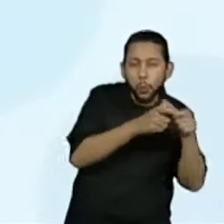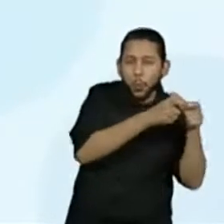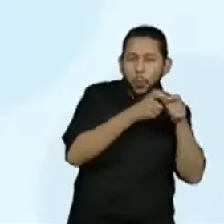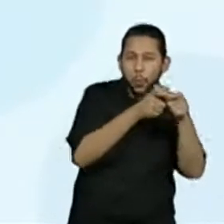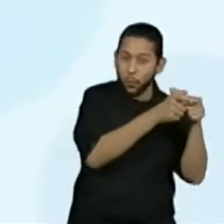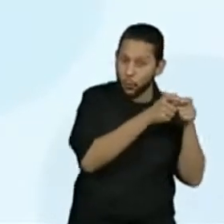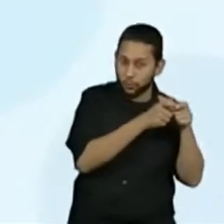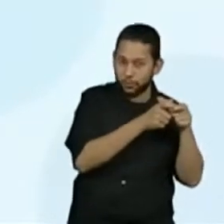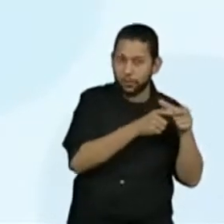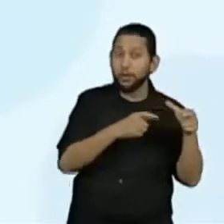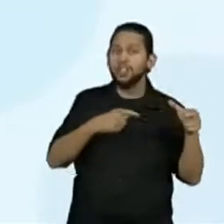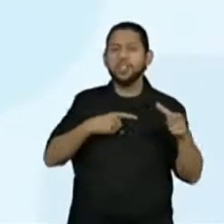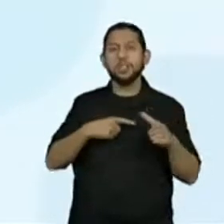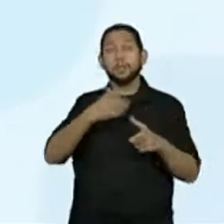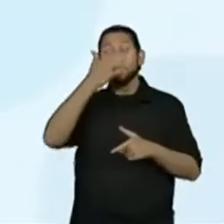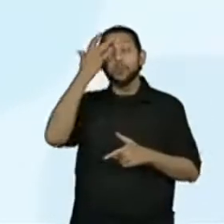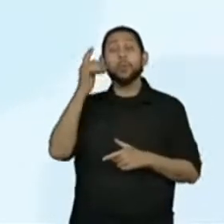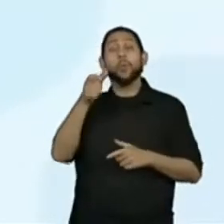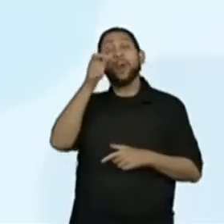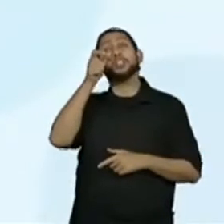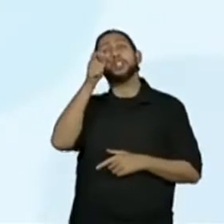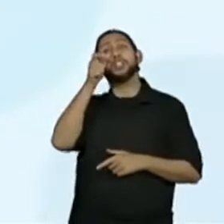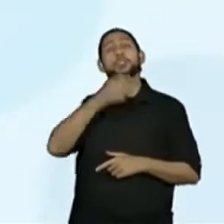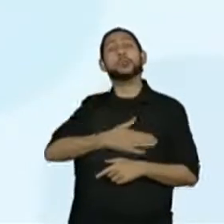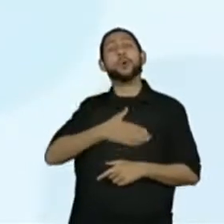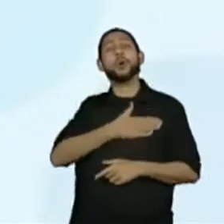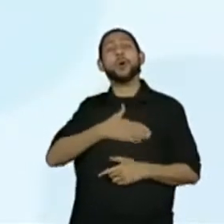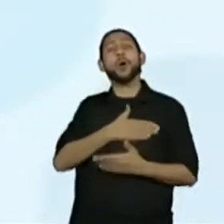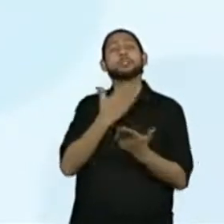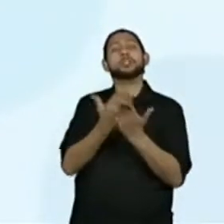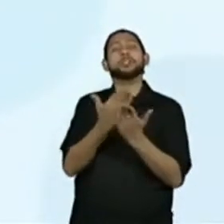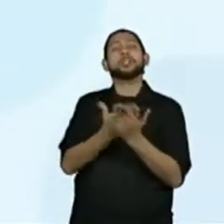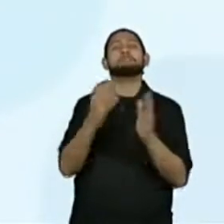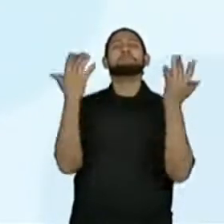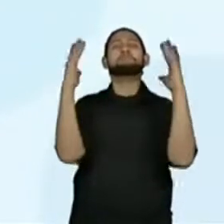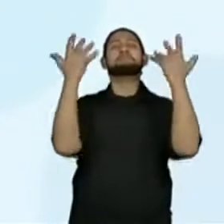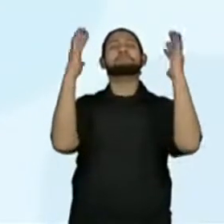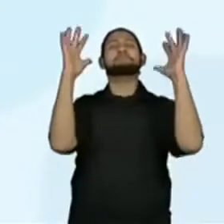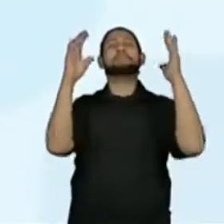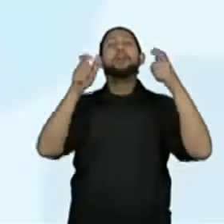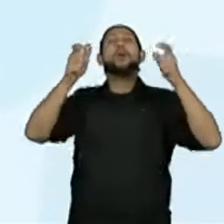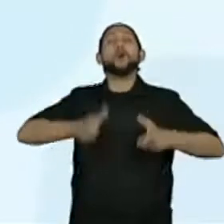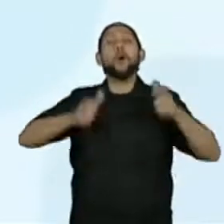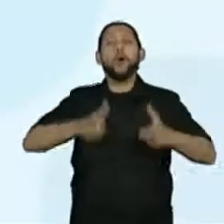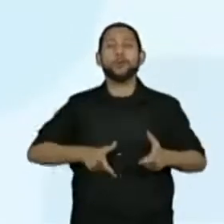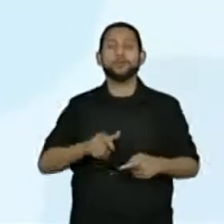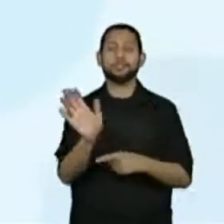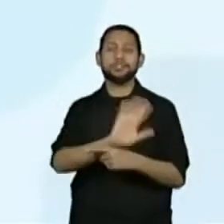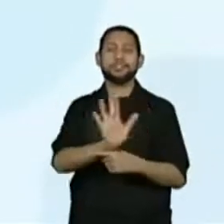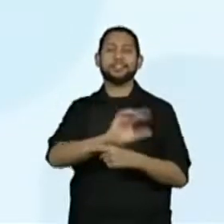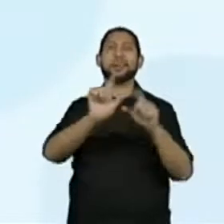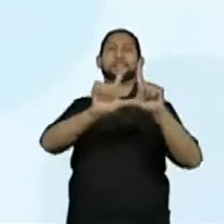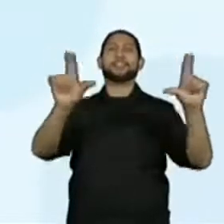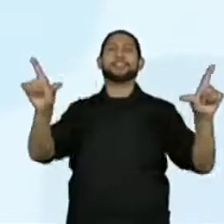aplaudido por grande número da população nas telonas dos cinemas.